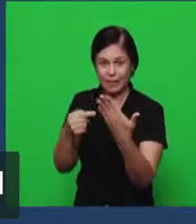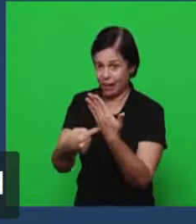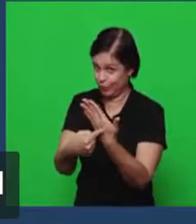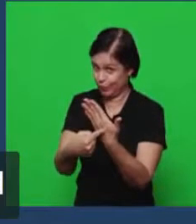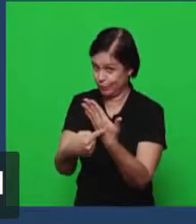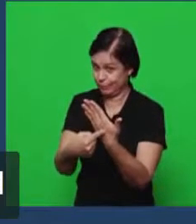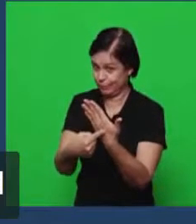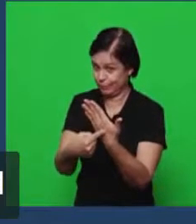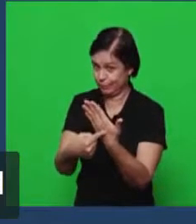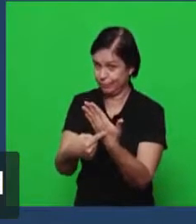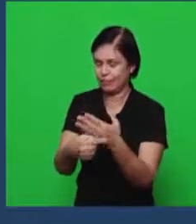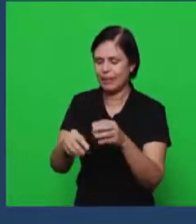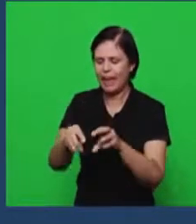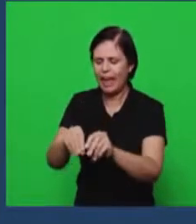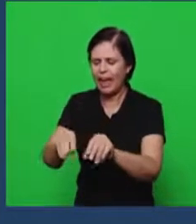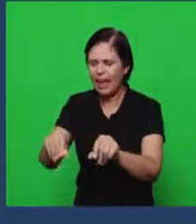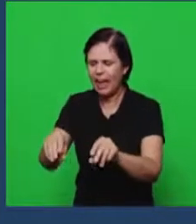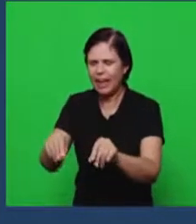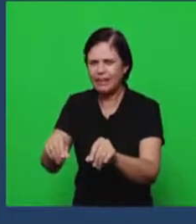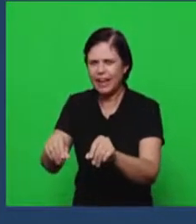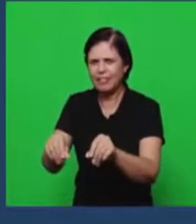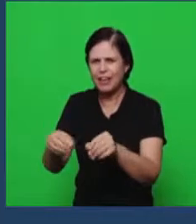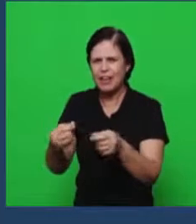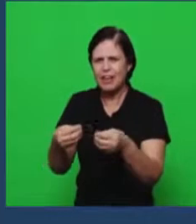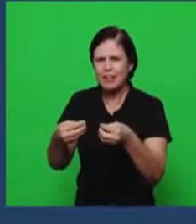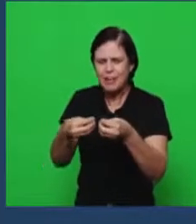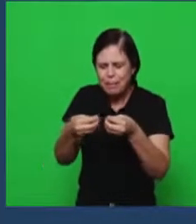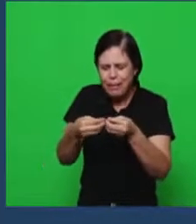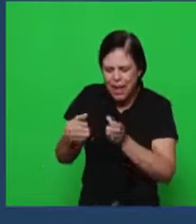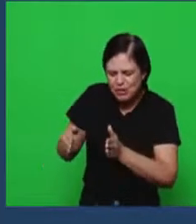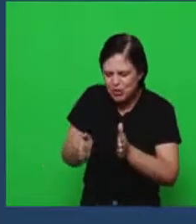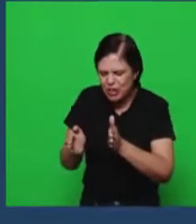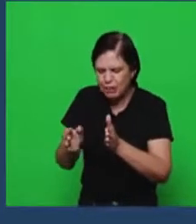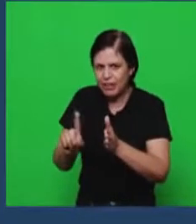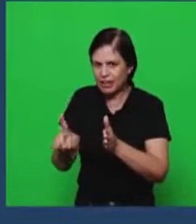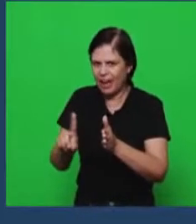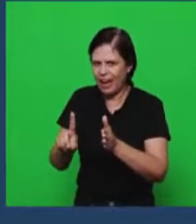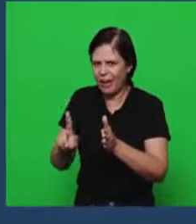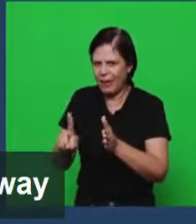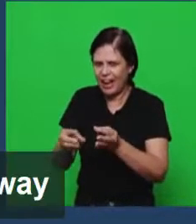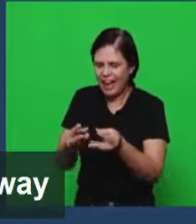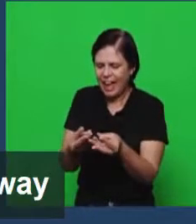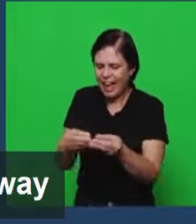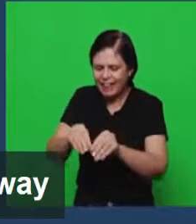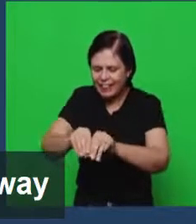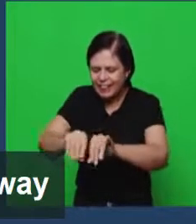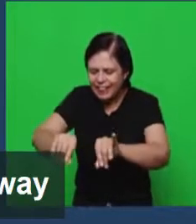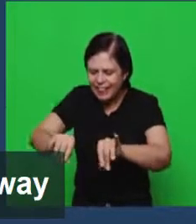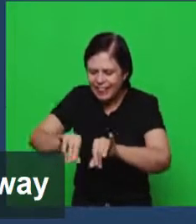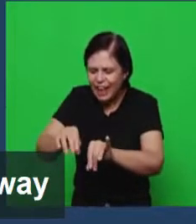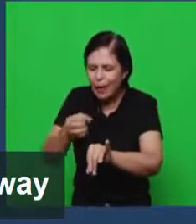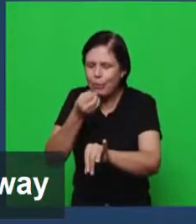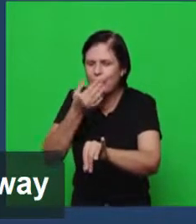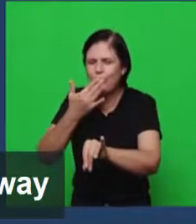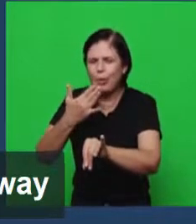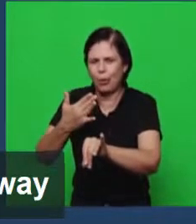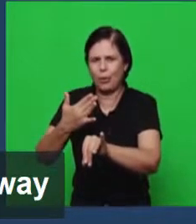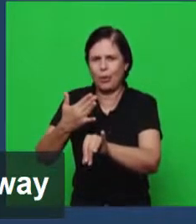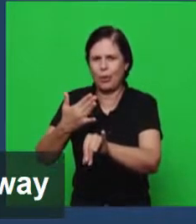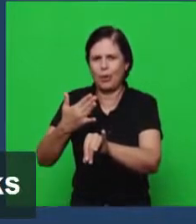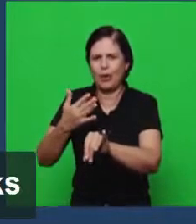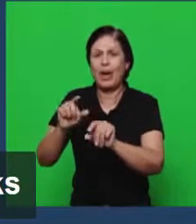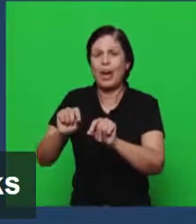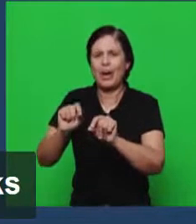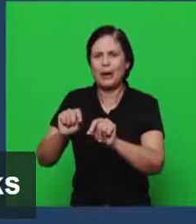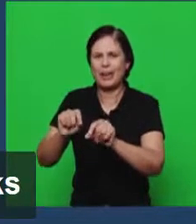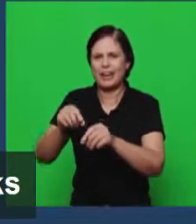a beira do caminho mas a beira do caminho é uma coisa agora a terra boa é aquela que anda